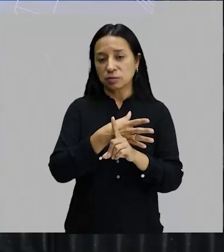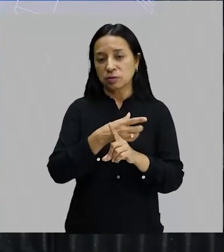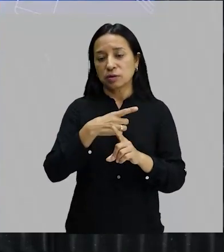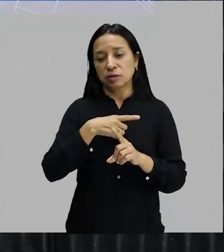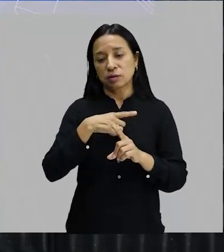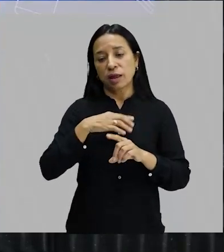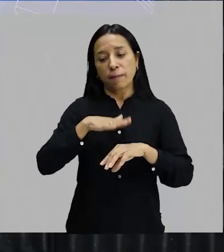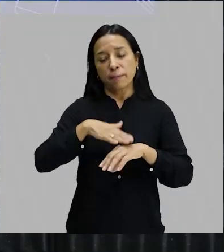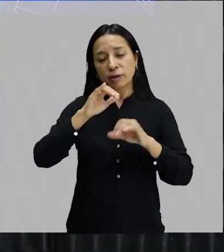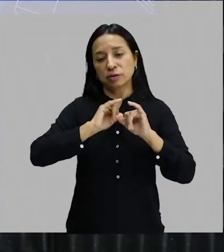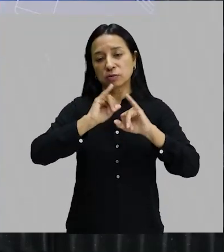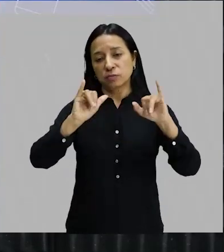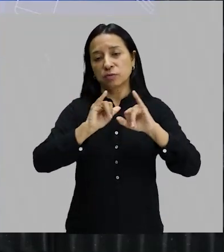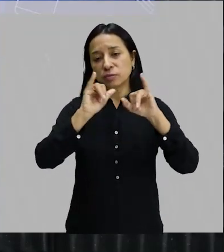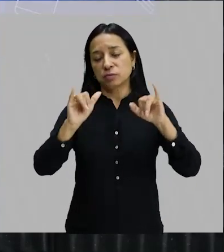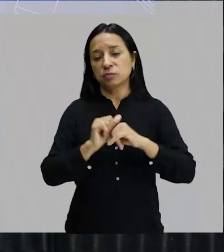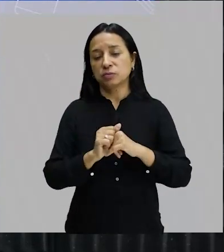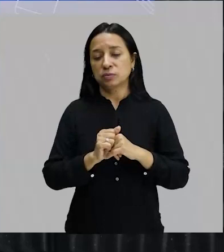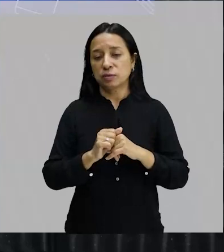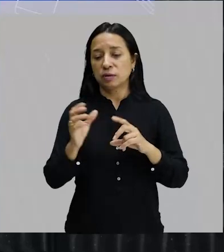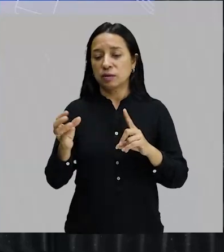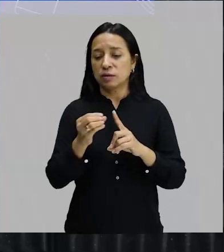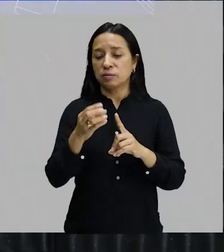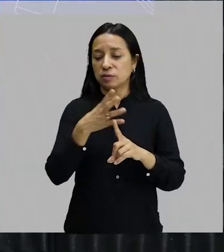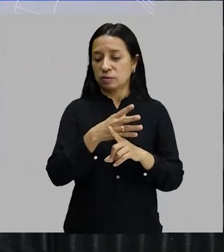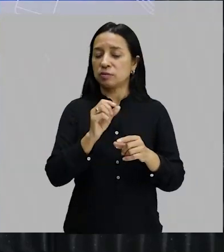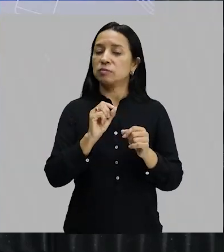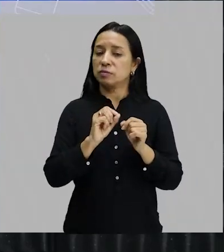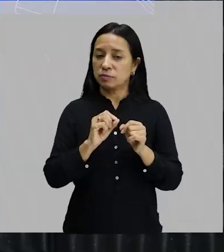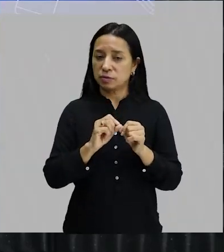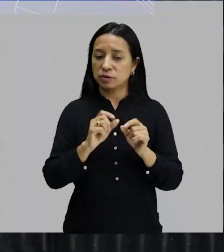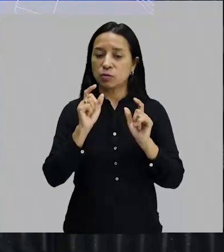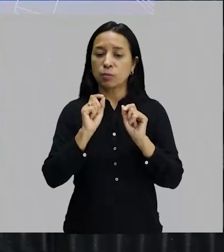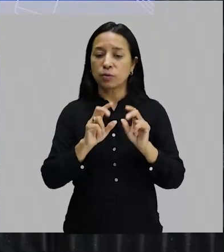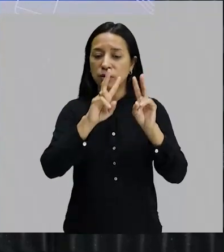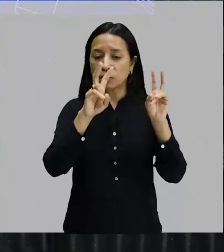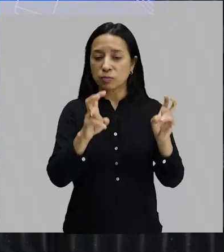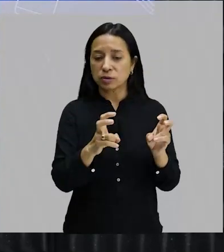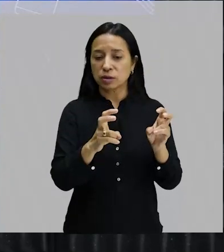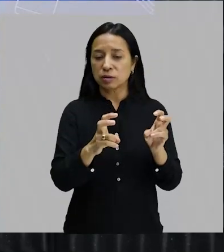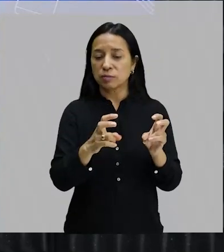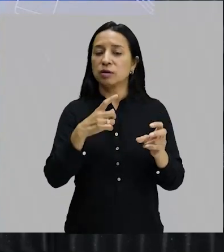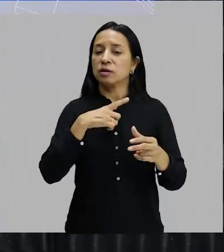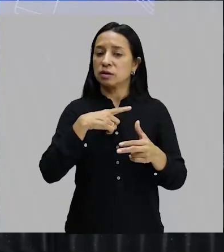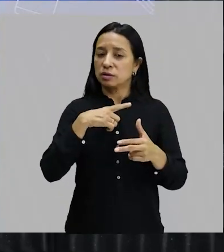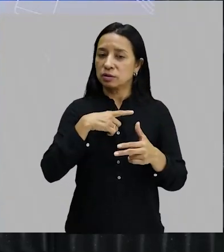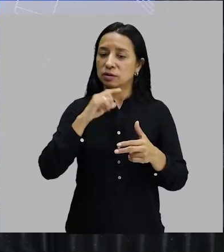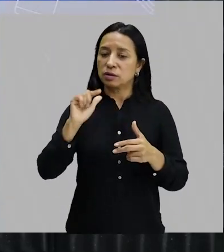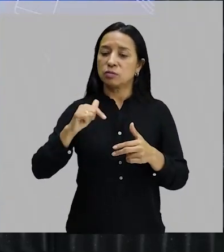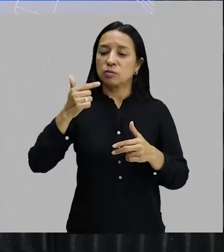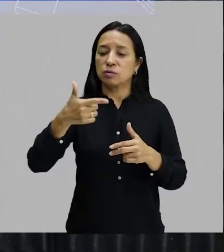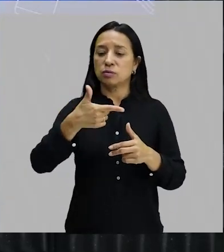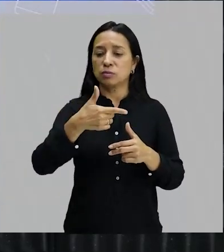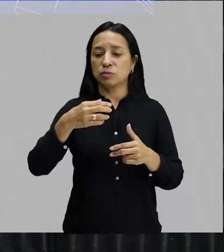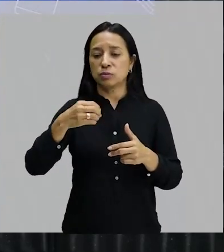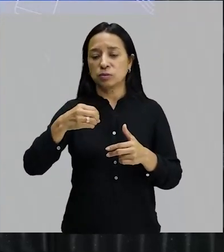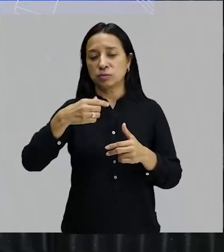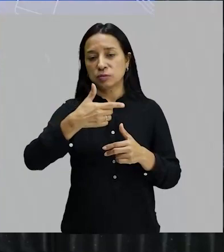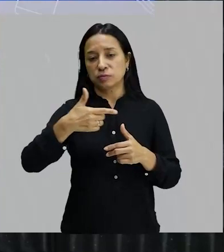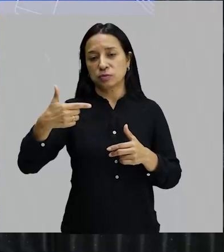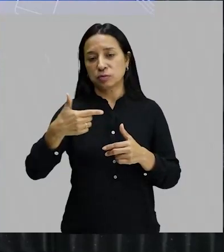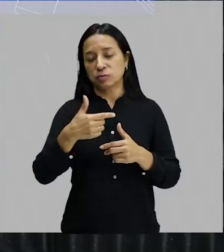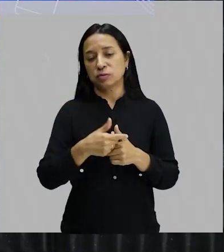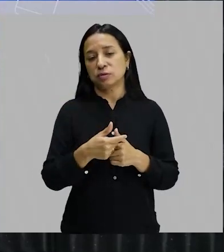mais informações sobre Semana de Arte Moderna, façam. Porque é um assunto que vai estar em alta nesse próximo ano. Corram